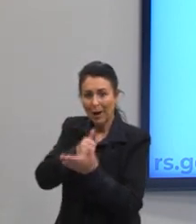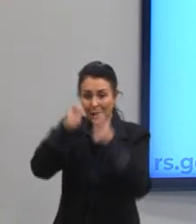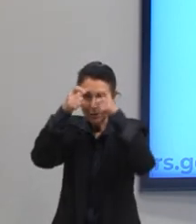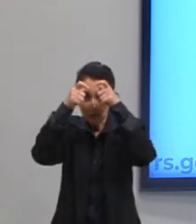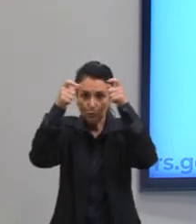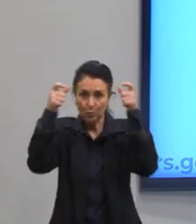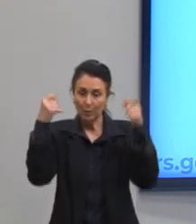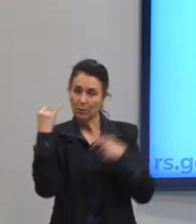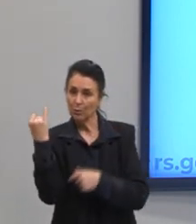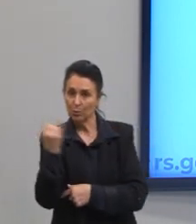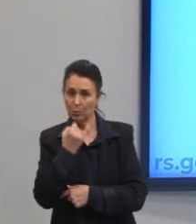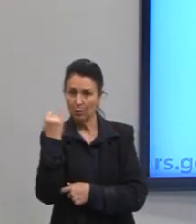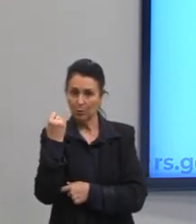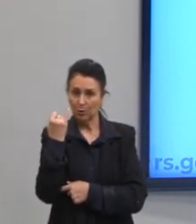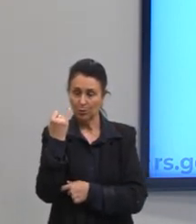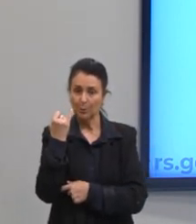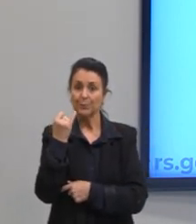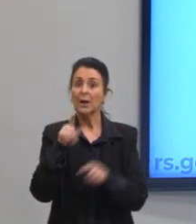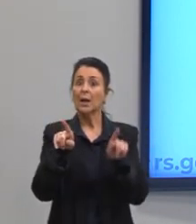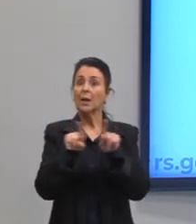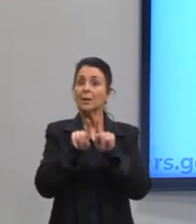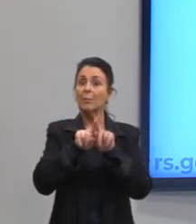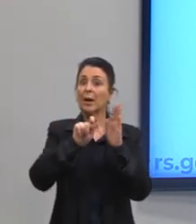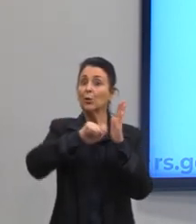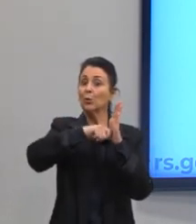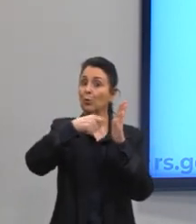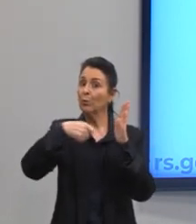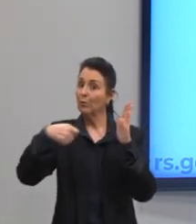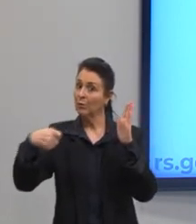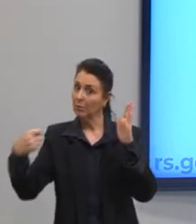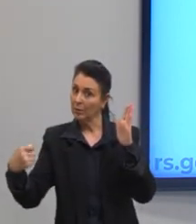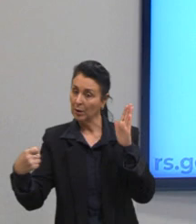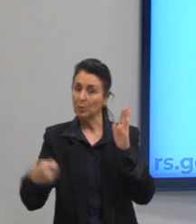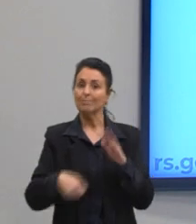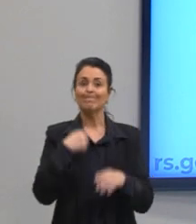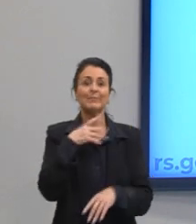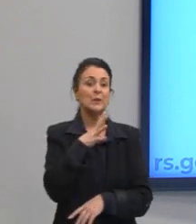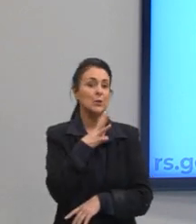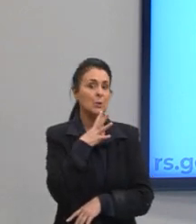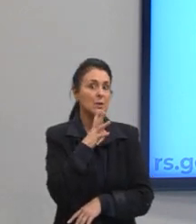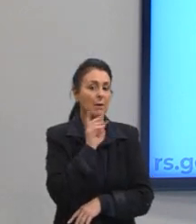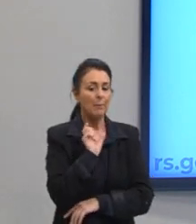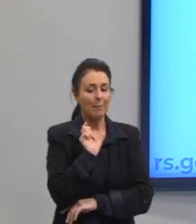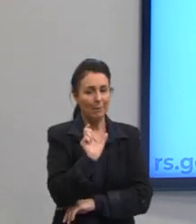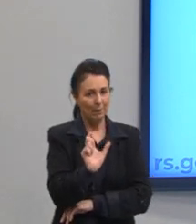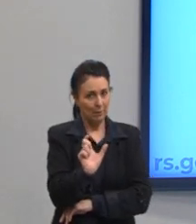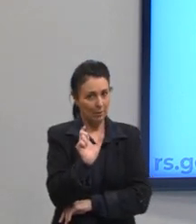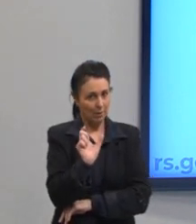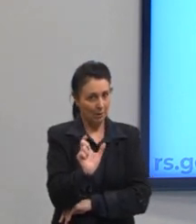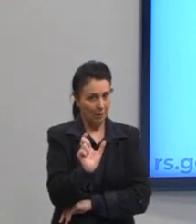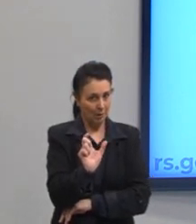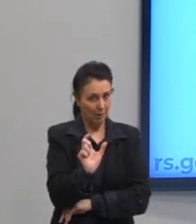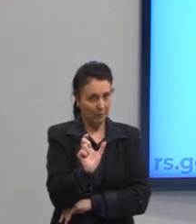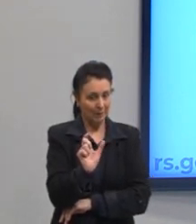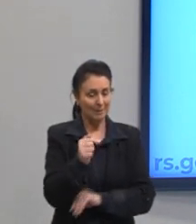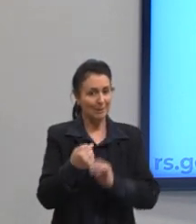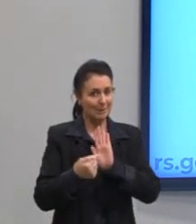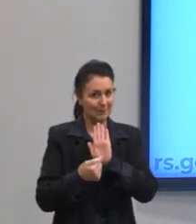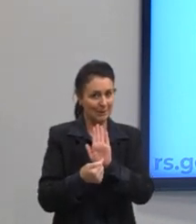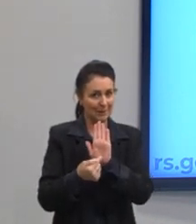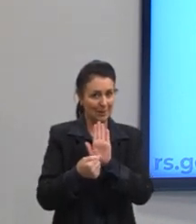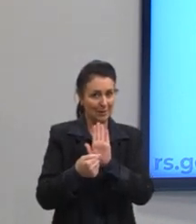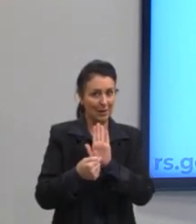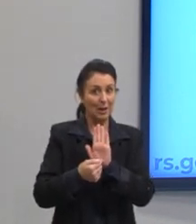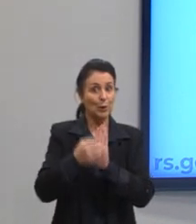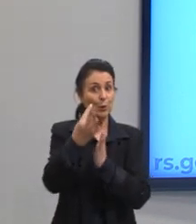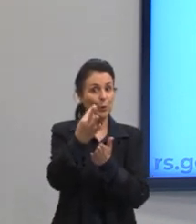aí. O vocabulário, eu preciso conhecer as palavras que estão sendo apresentadas dentro